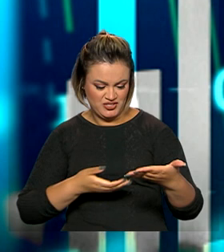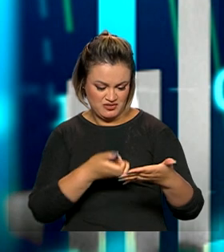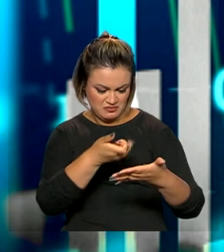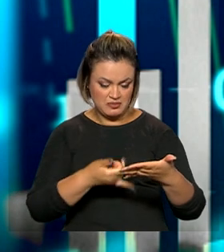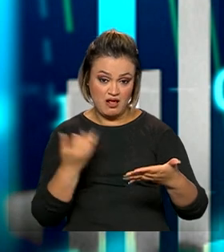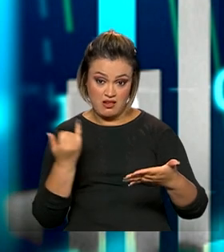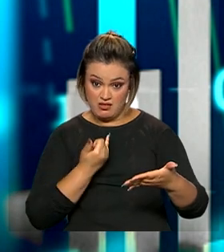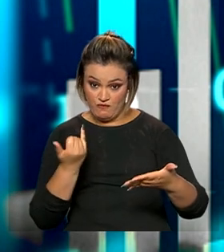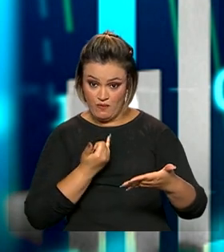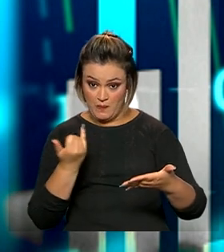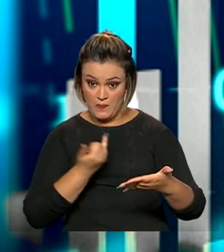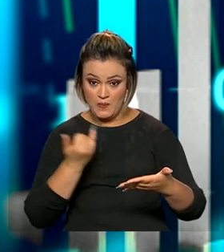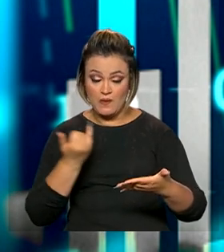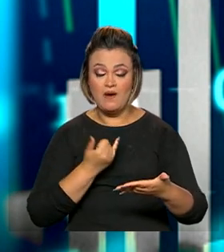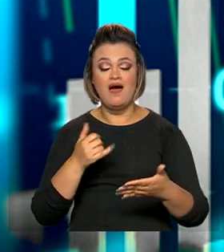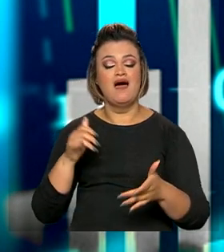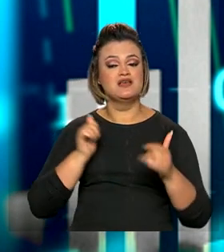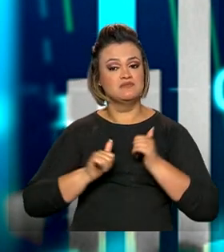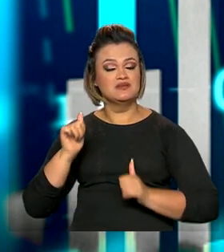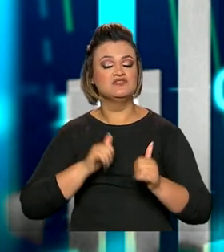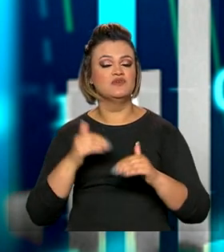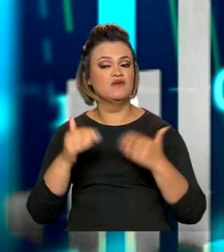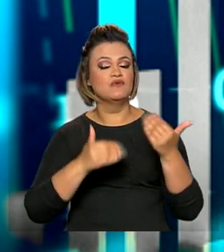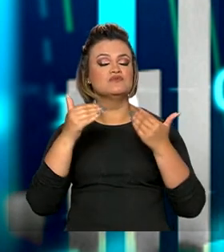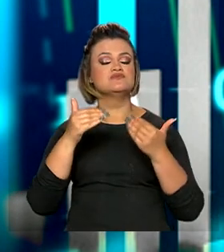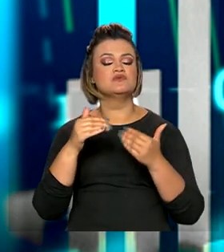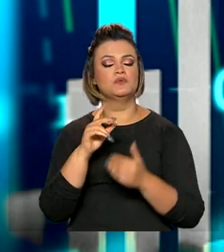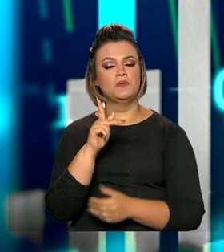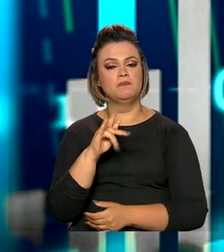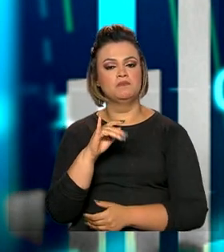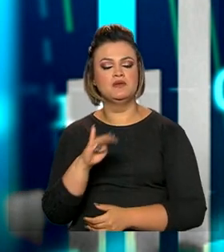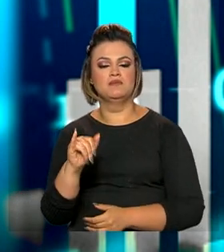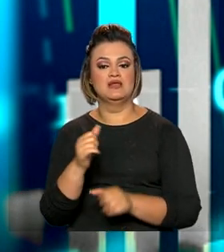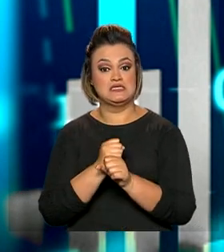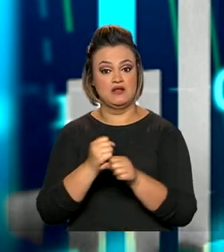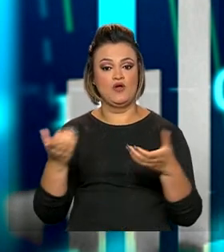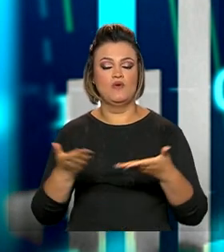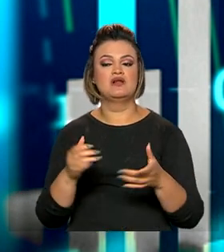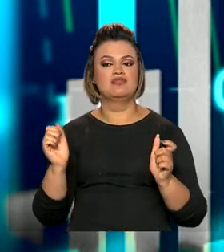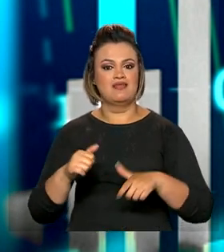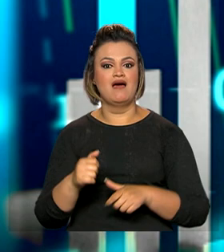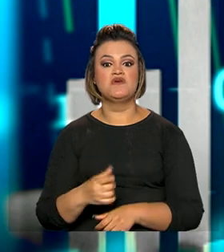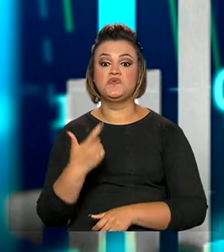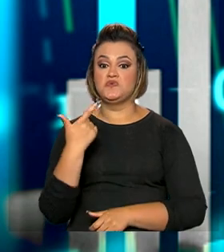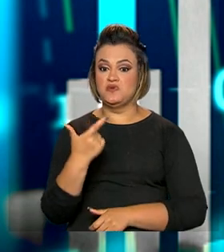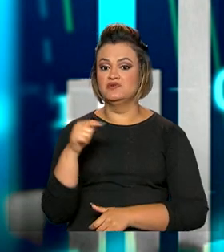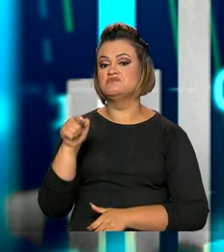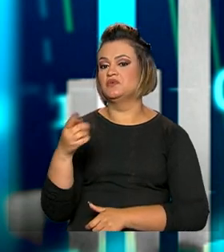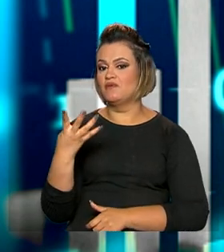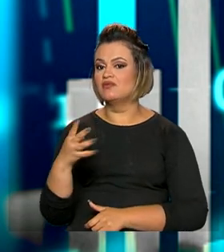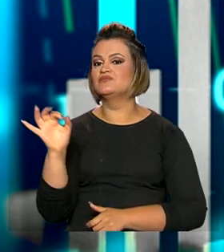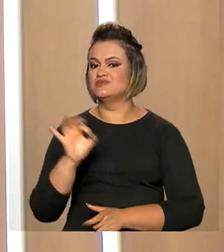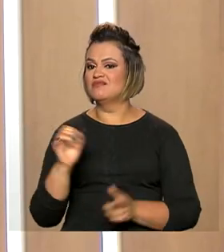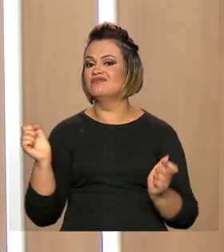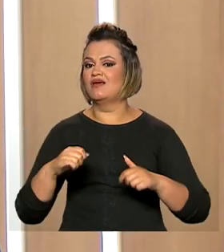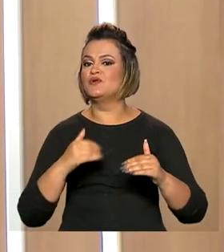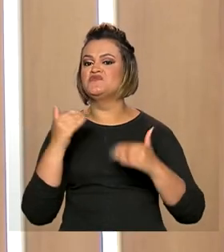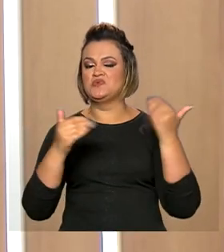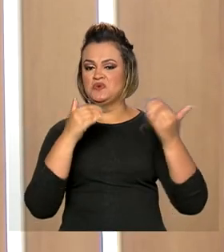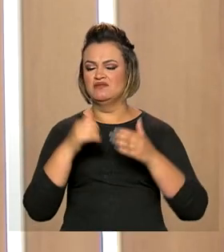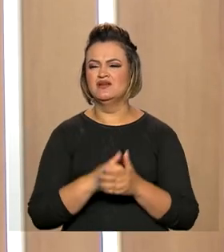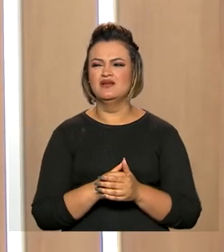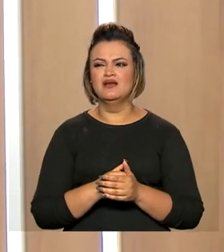publicado ontem pelo Banco Central, a expectativa de crescimento do PIB para 2022 é de quase 2,4%, se